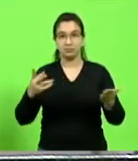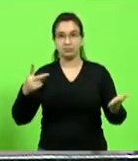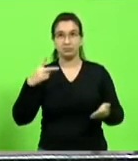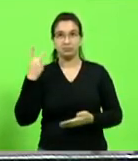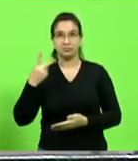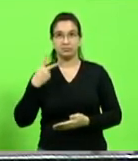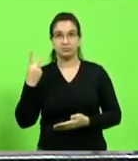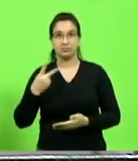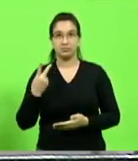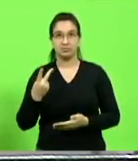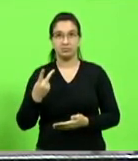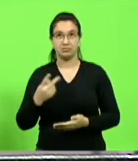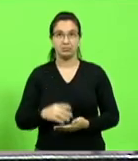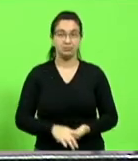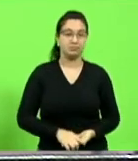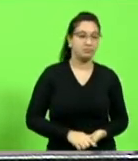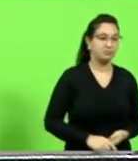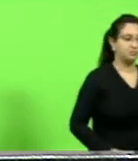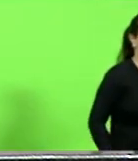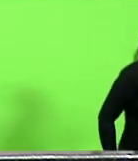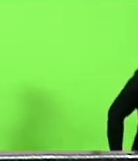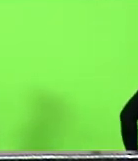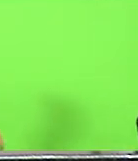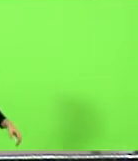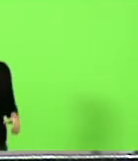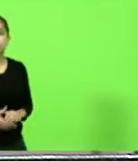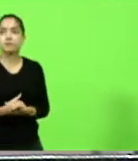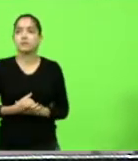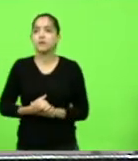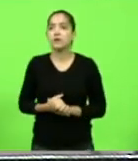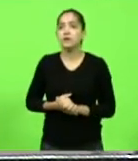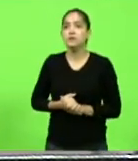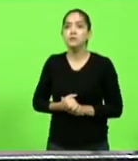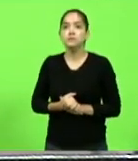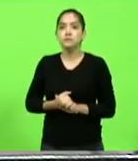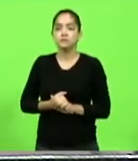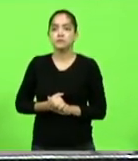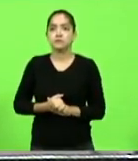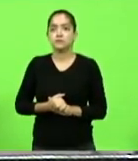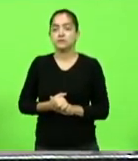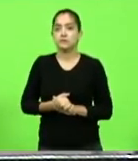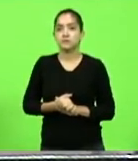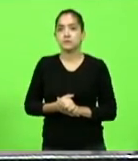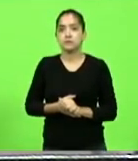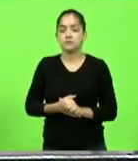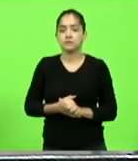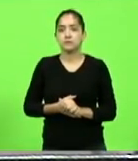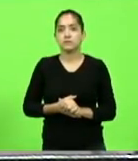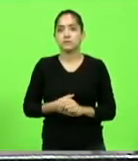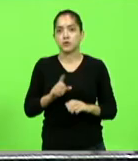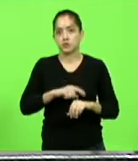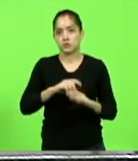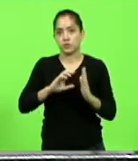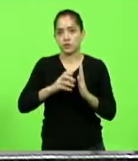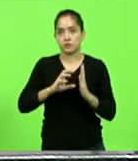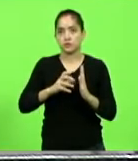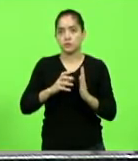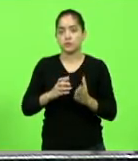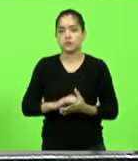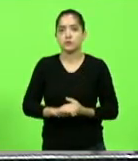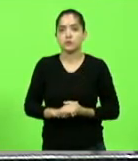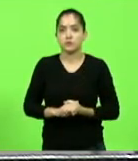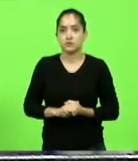pois não deputado Cobalchini posso posso falar no horário dos partidos por favor